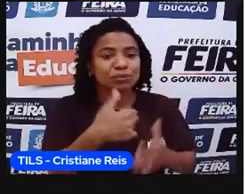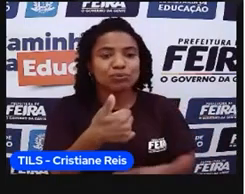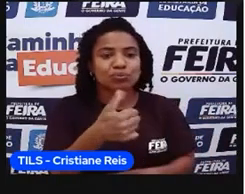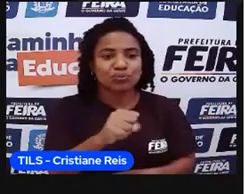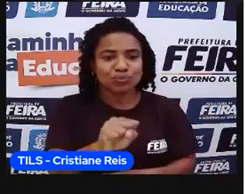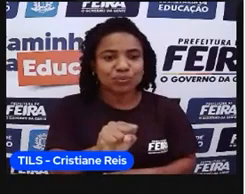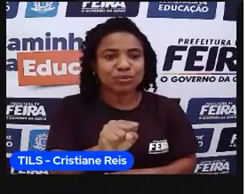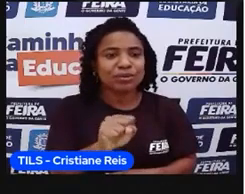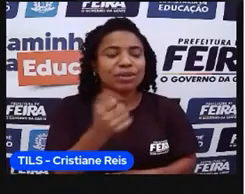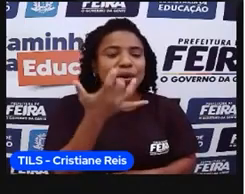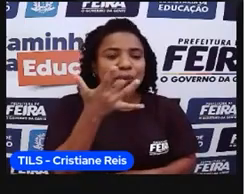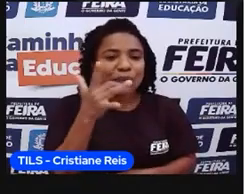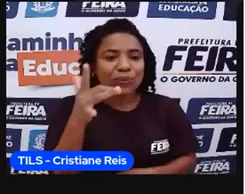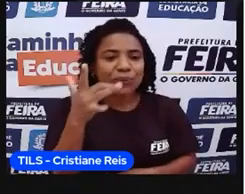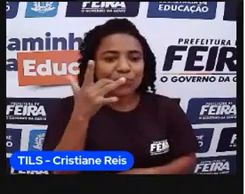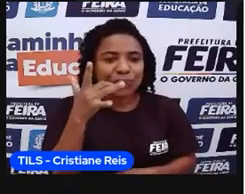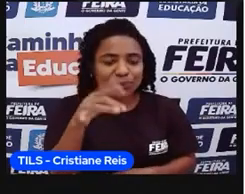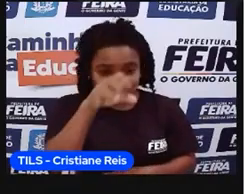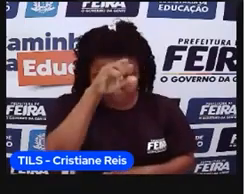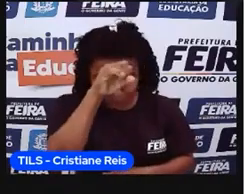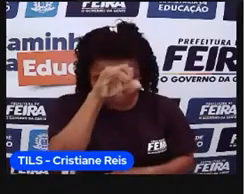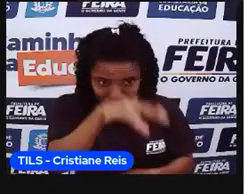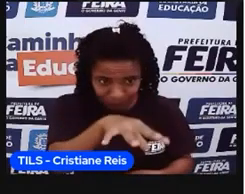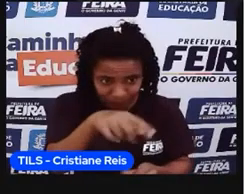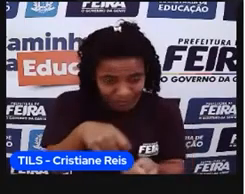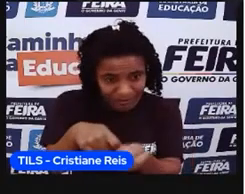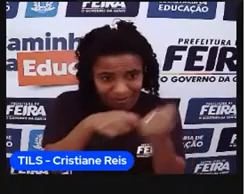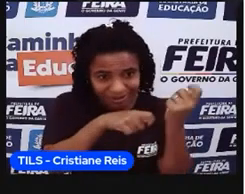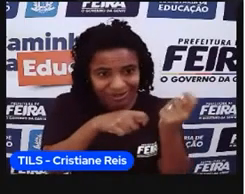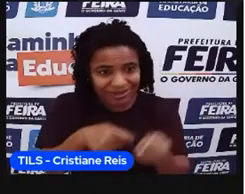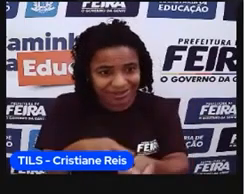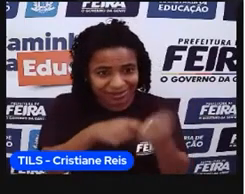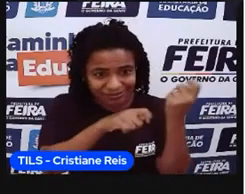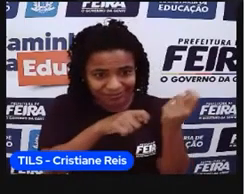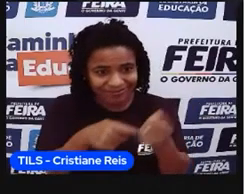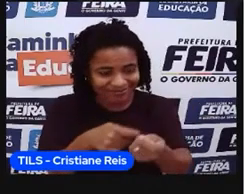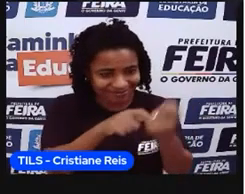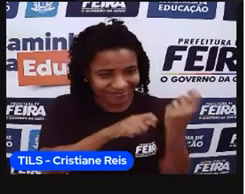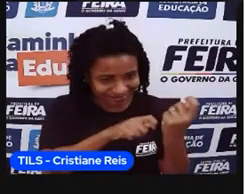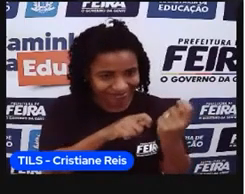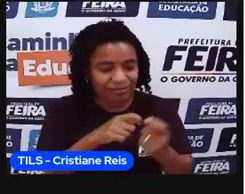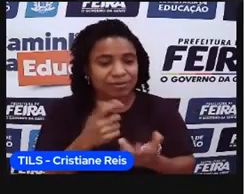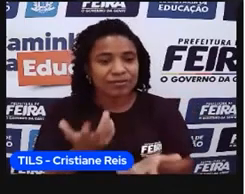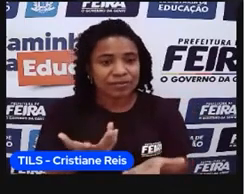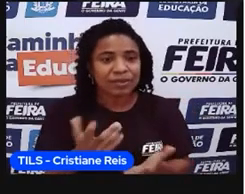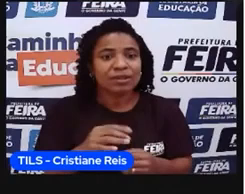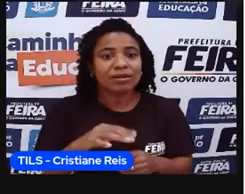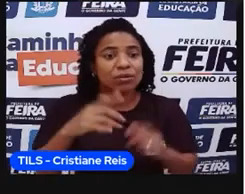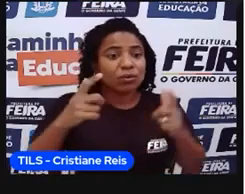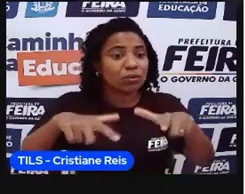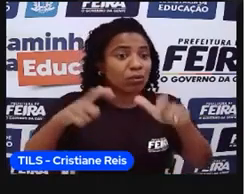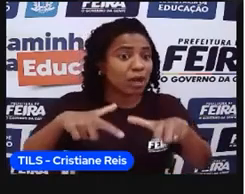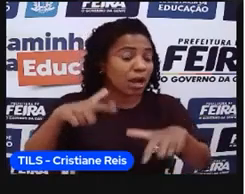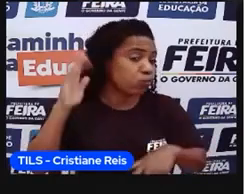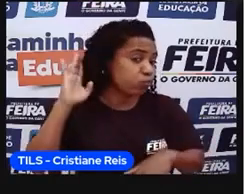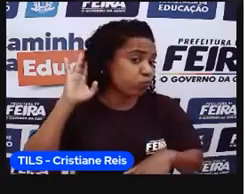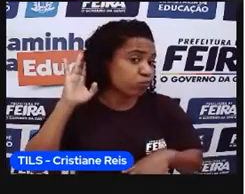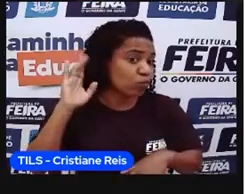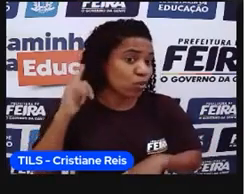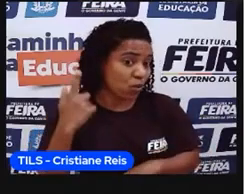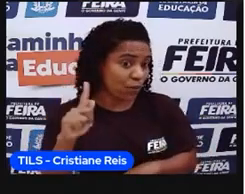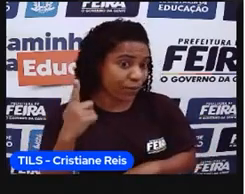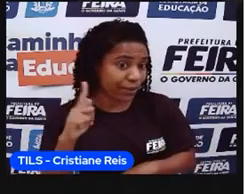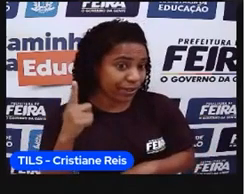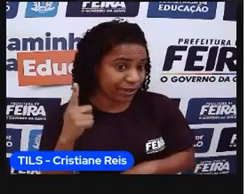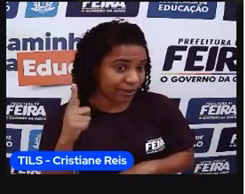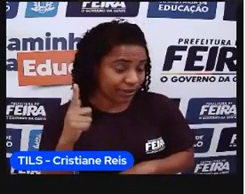esse processo da mineração, ele se concentrou no centro-sul, mais precisamente, né, no Mato Grosso, Mato Grosso, Goiás,